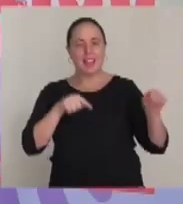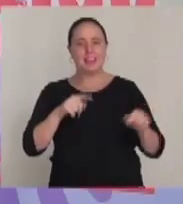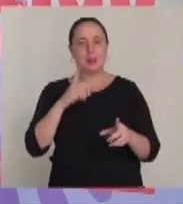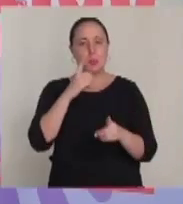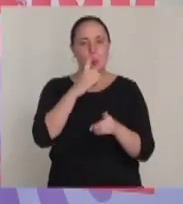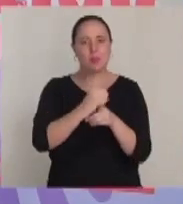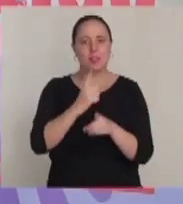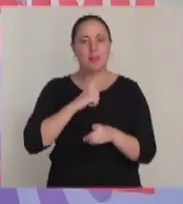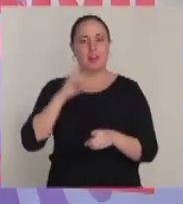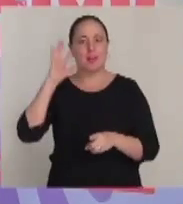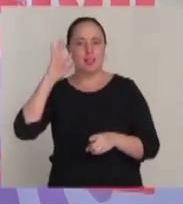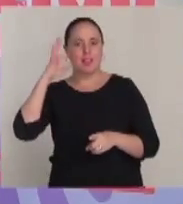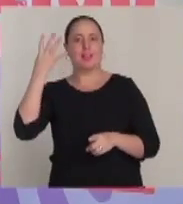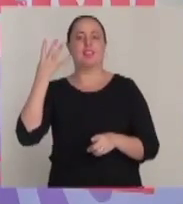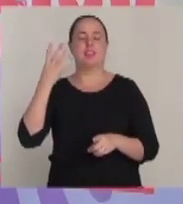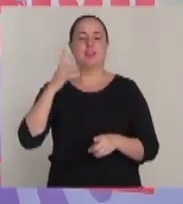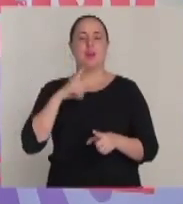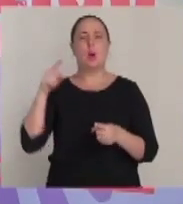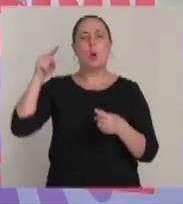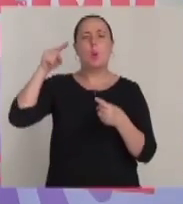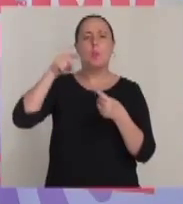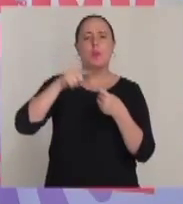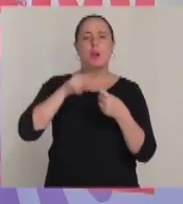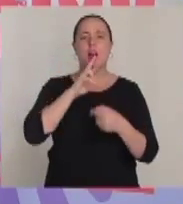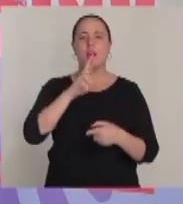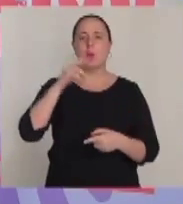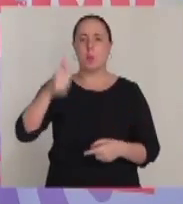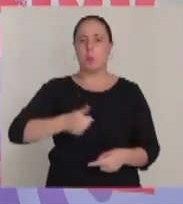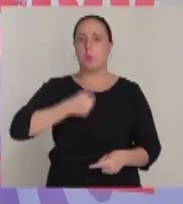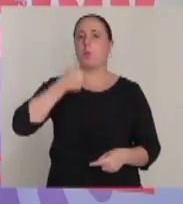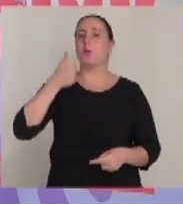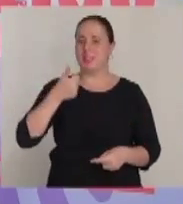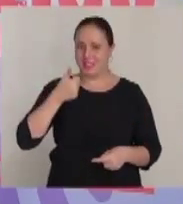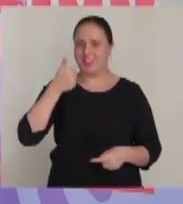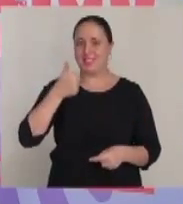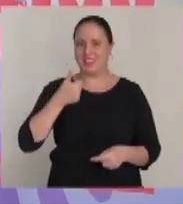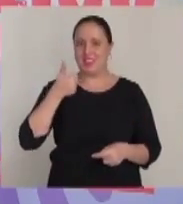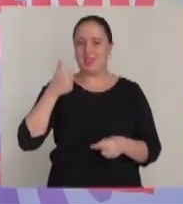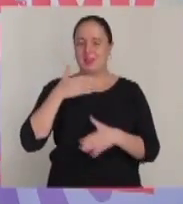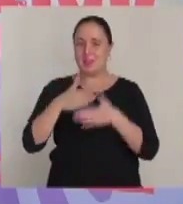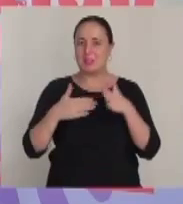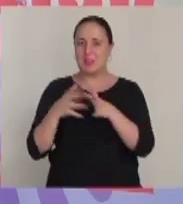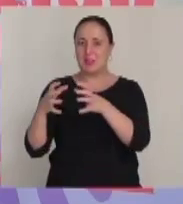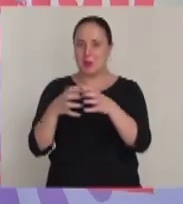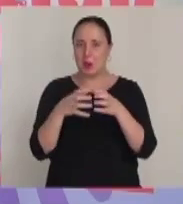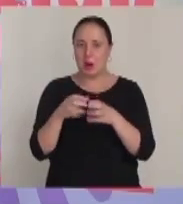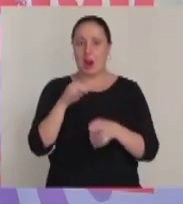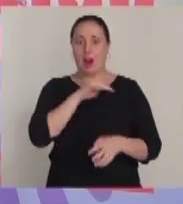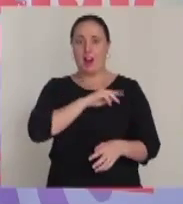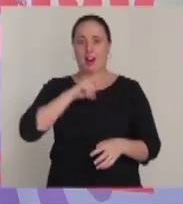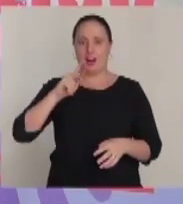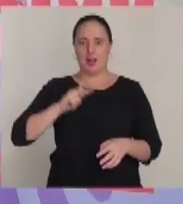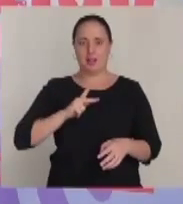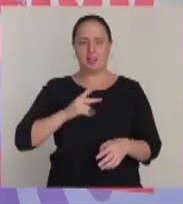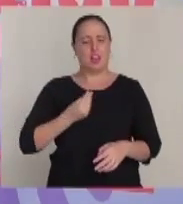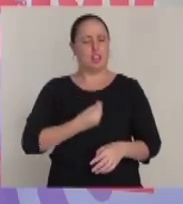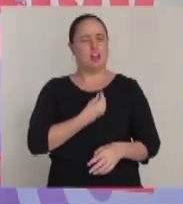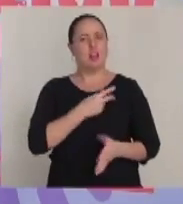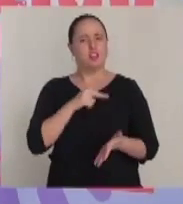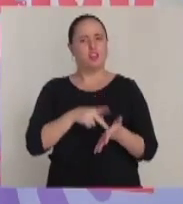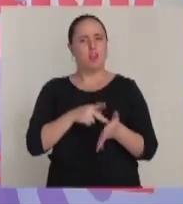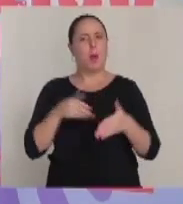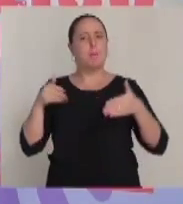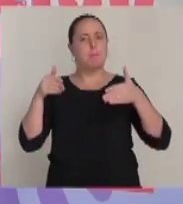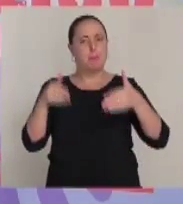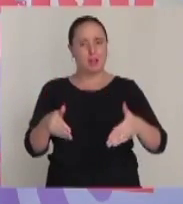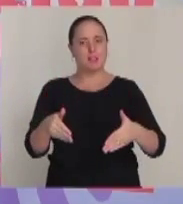e esperamos que daqui possamos alcançar resultados positivos do ponto de vista de que o